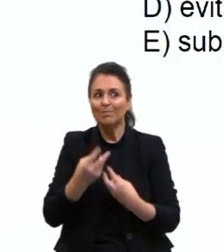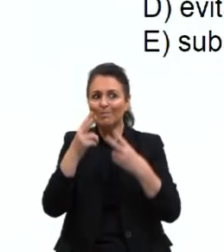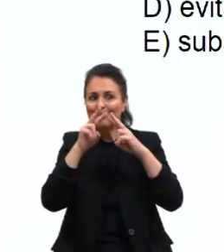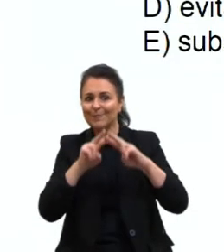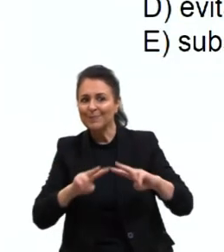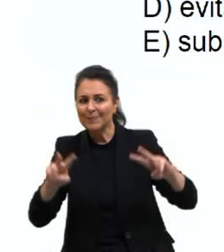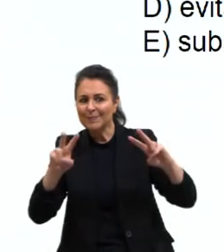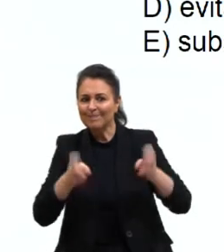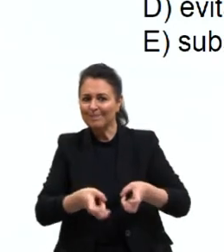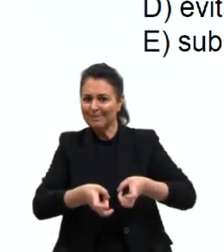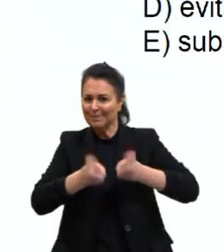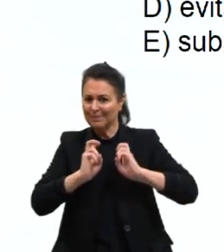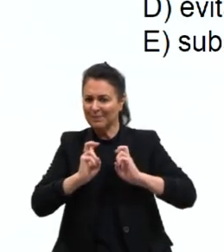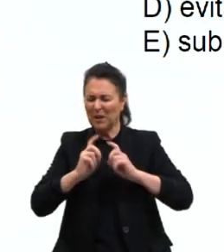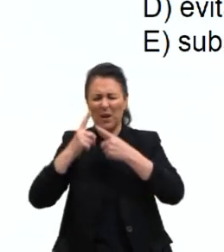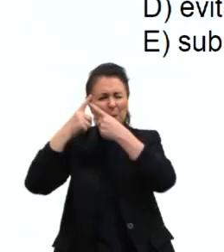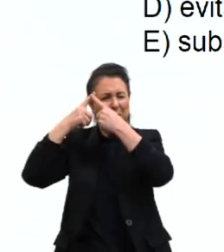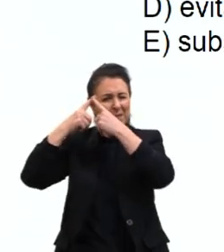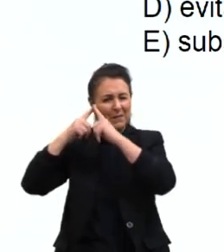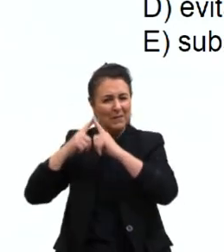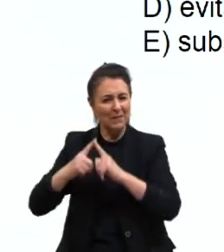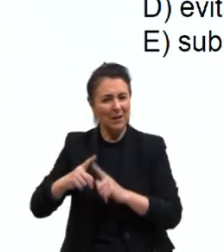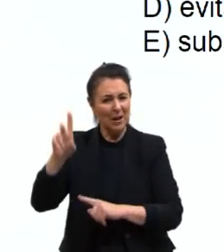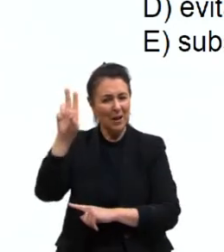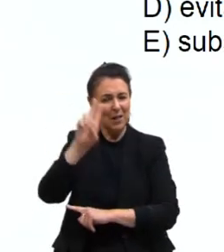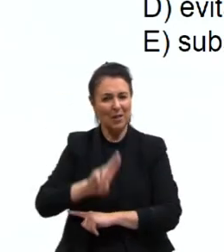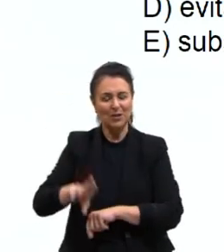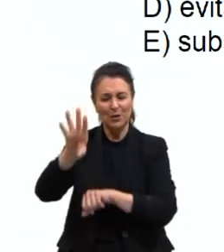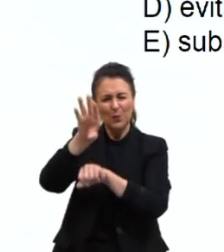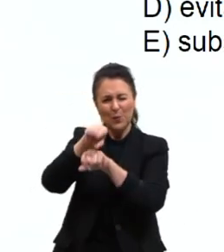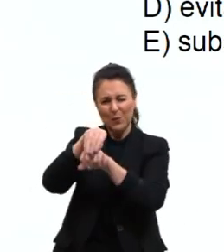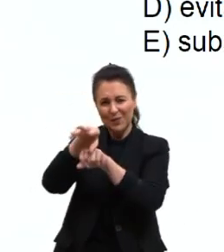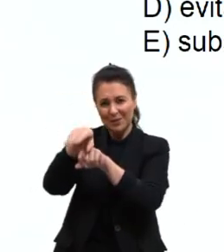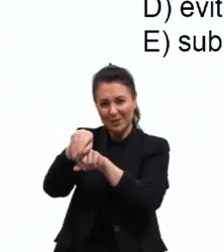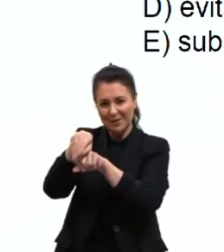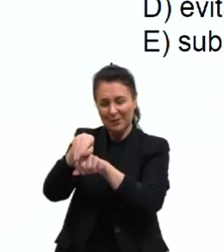questão de lógica, né? Um conhecimento leve.